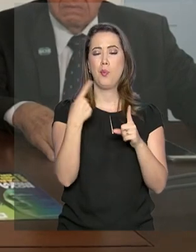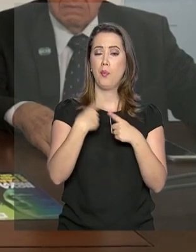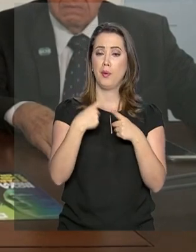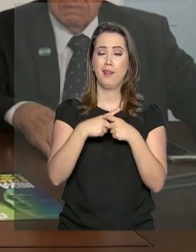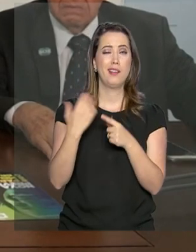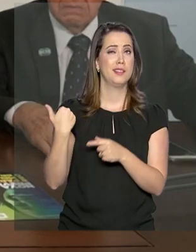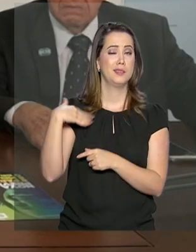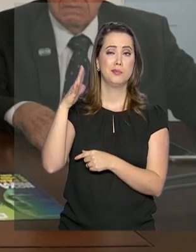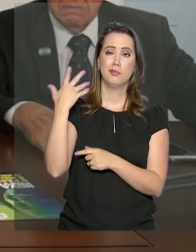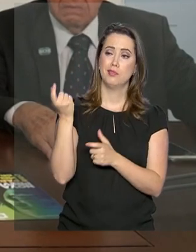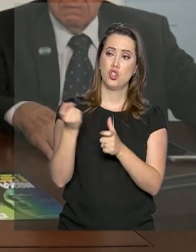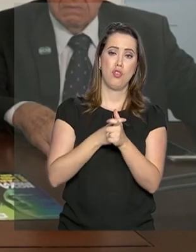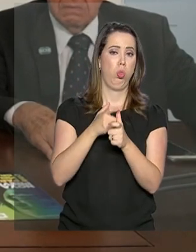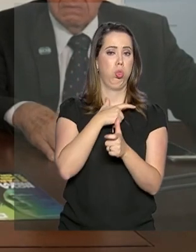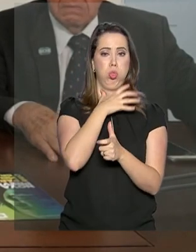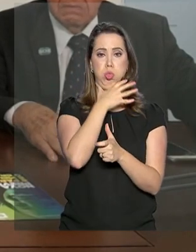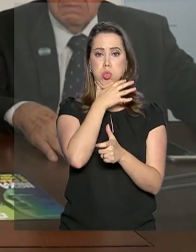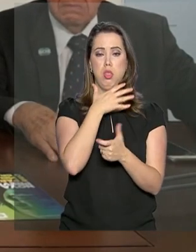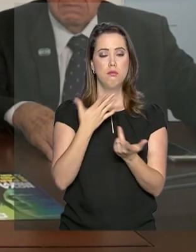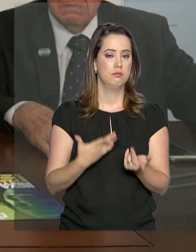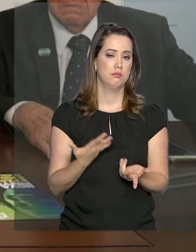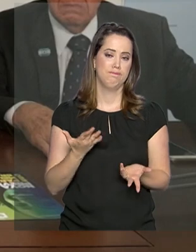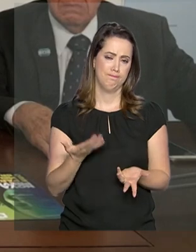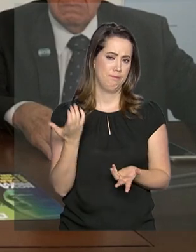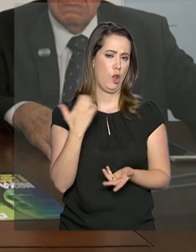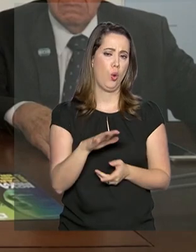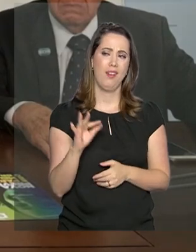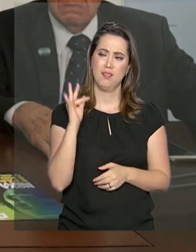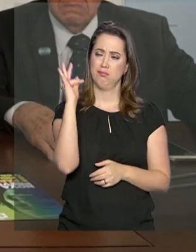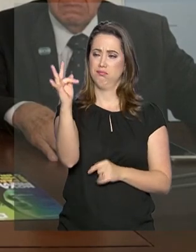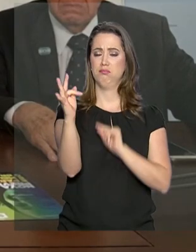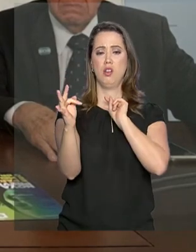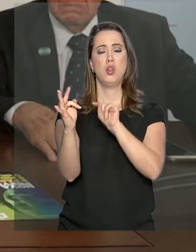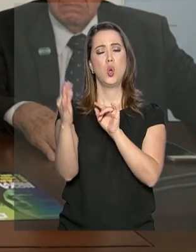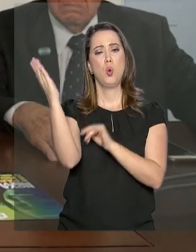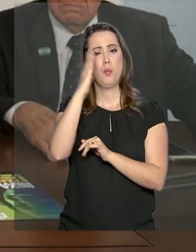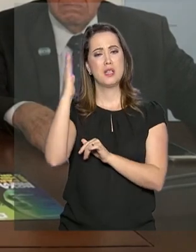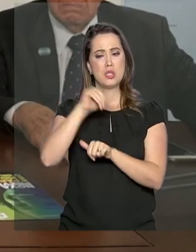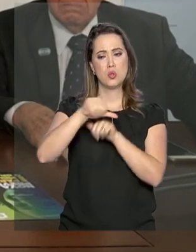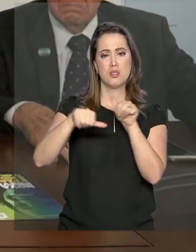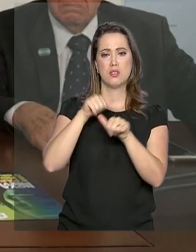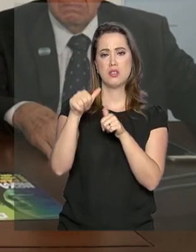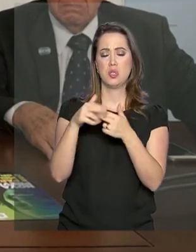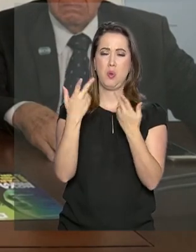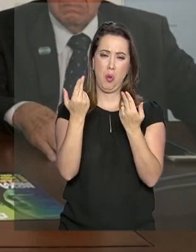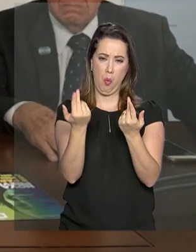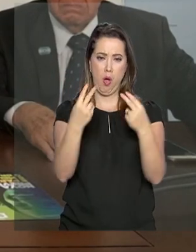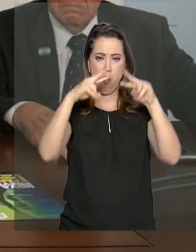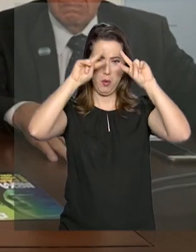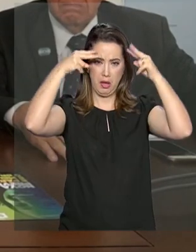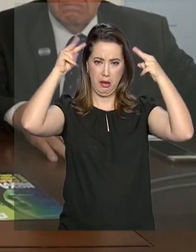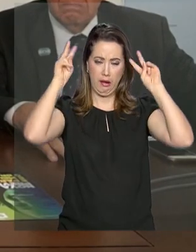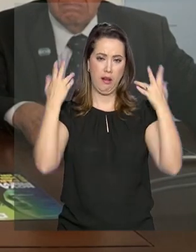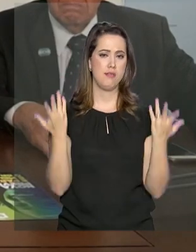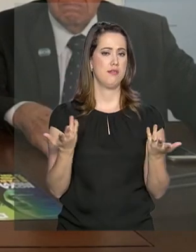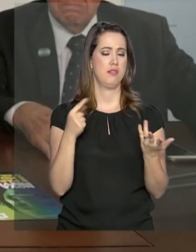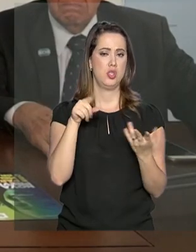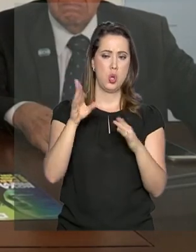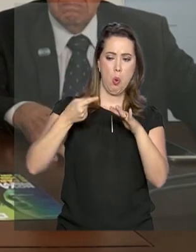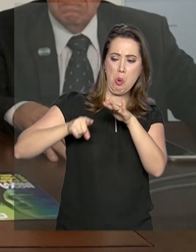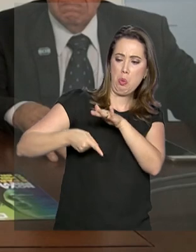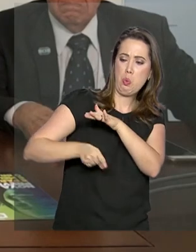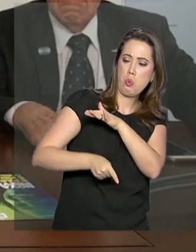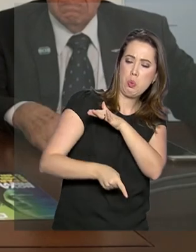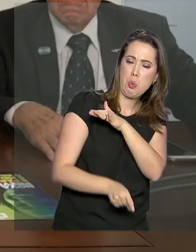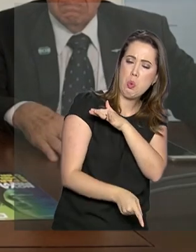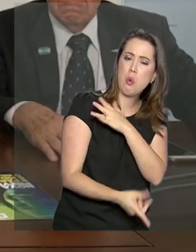ela está mais do que deficitária. E nós não queremos que, no futuro, o Brasil se transforme numa Grécia, onde chegou o fundo do